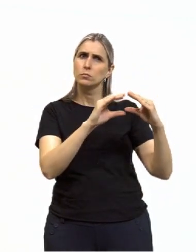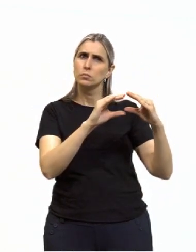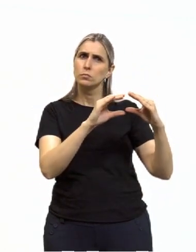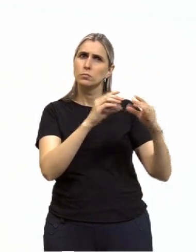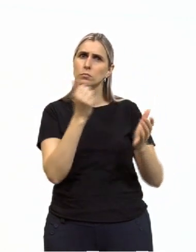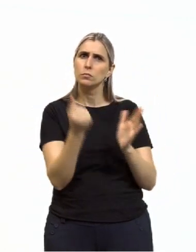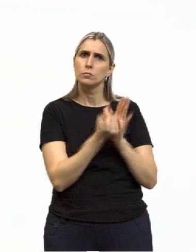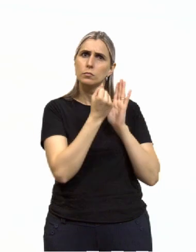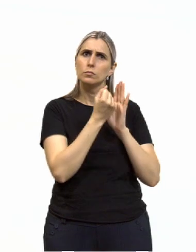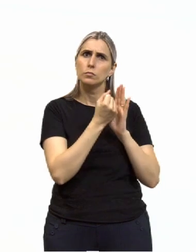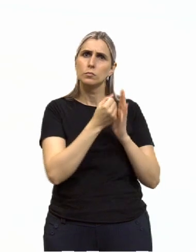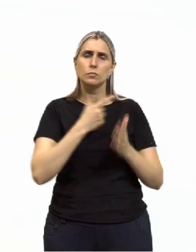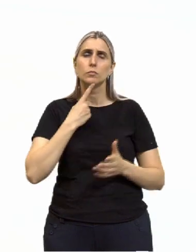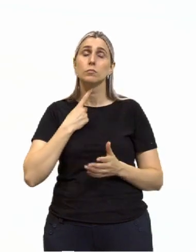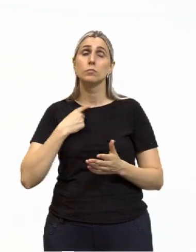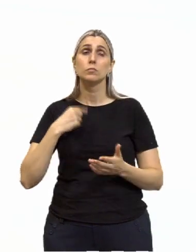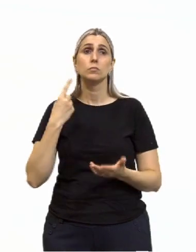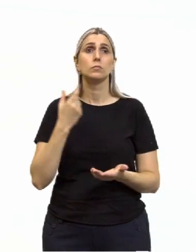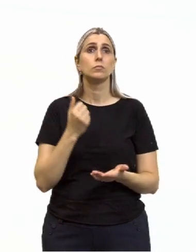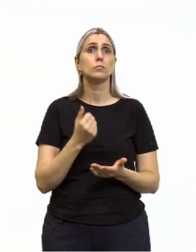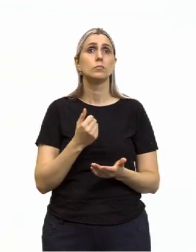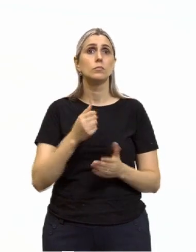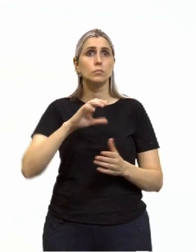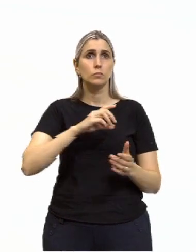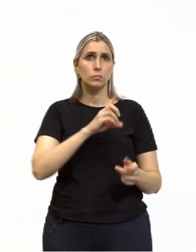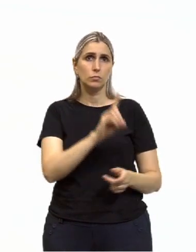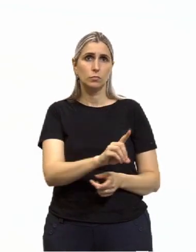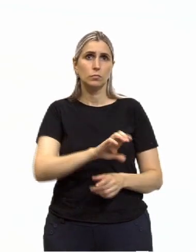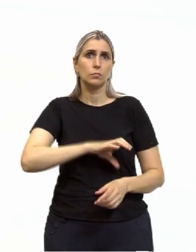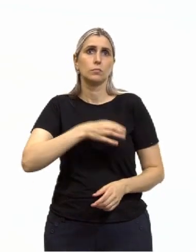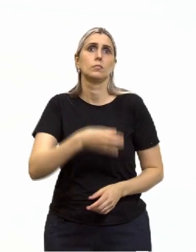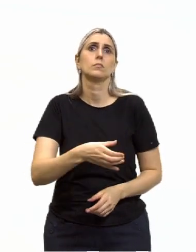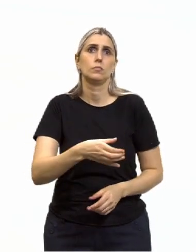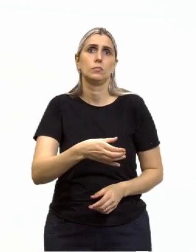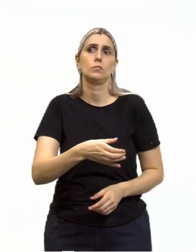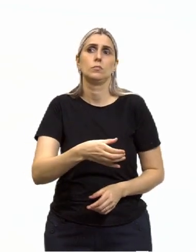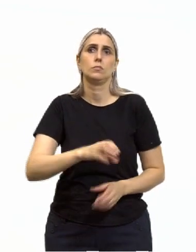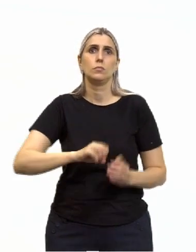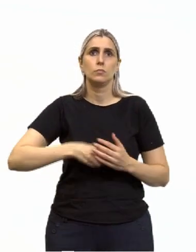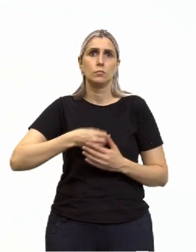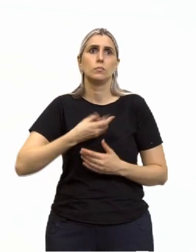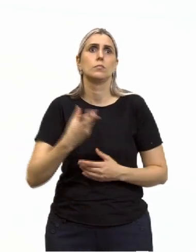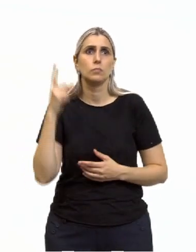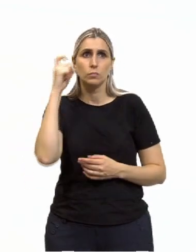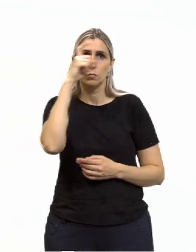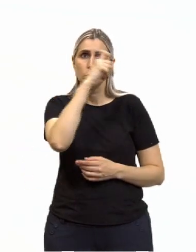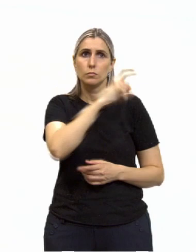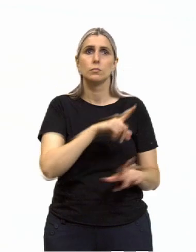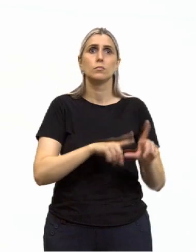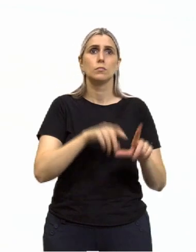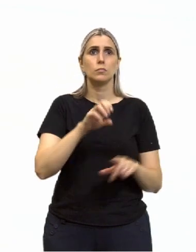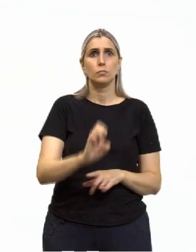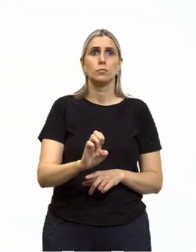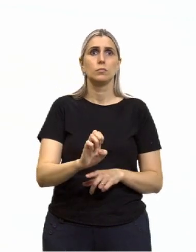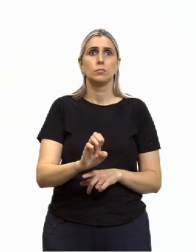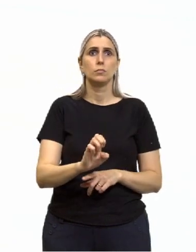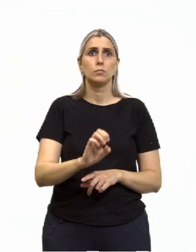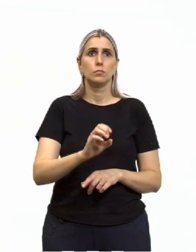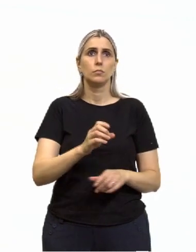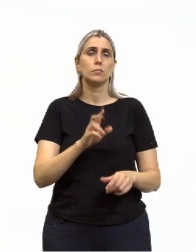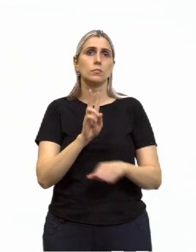marcada pelo domínio da vontade. Letra D, coragem, definida como virtude na dificuldade. E letra E,